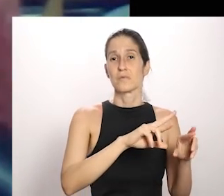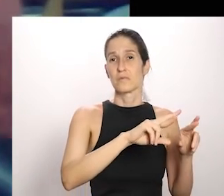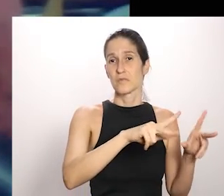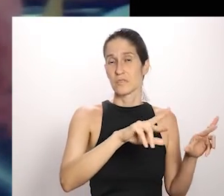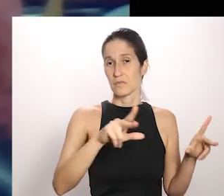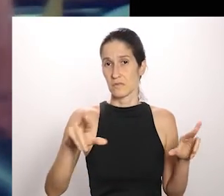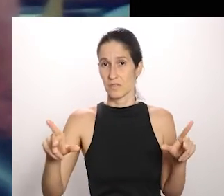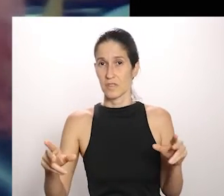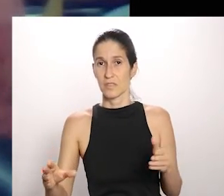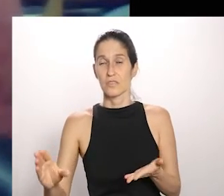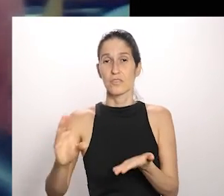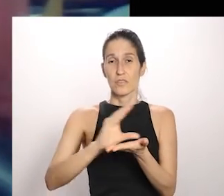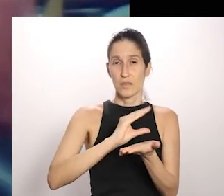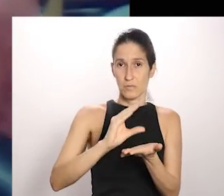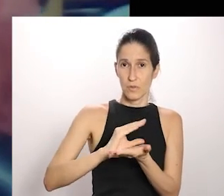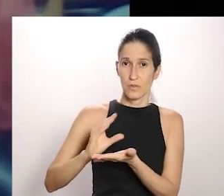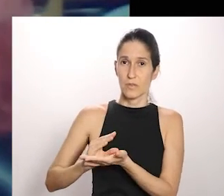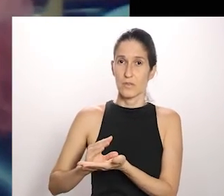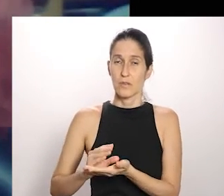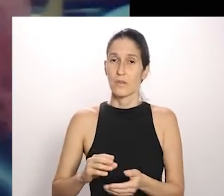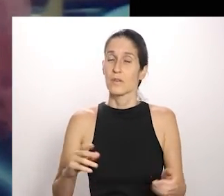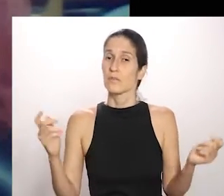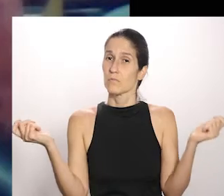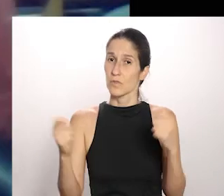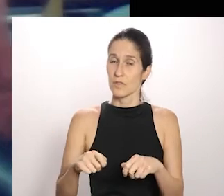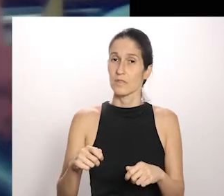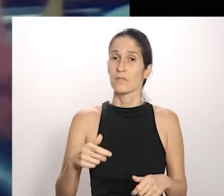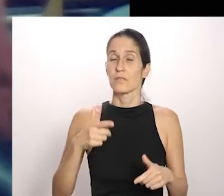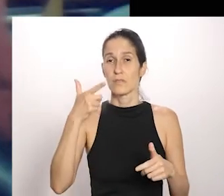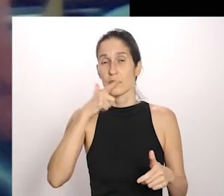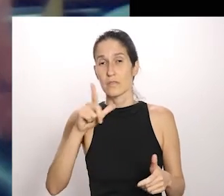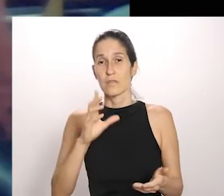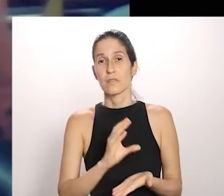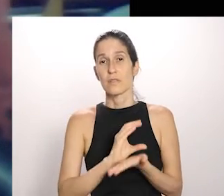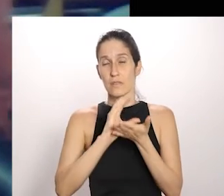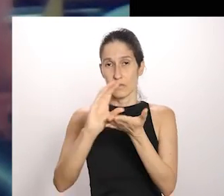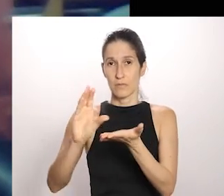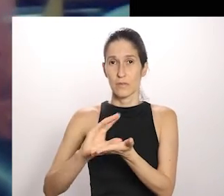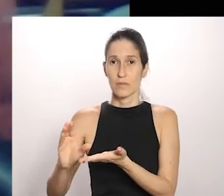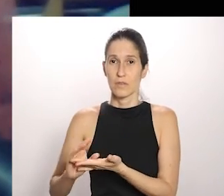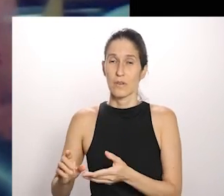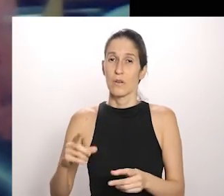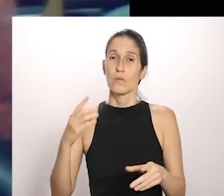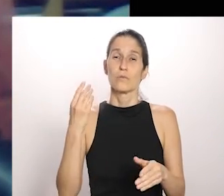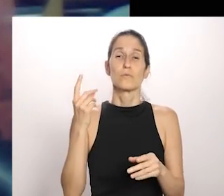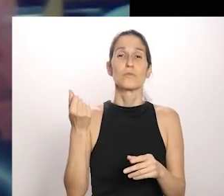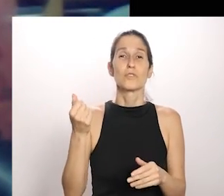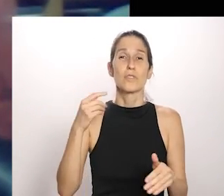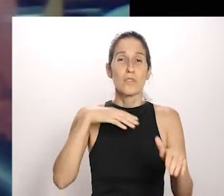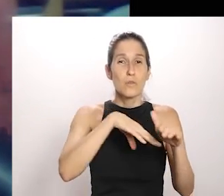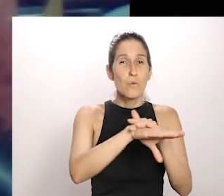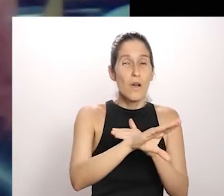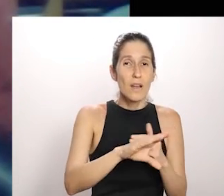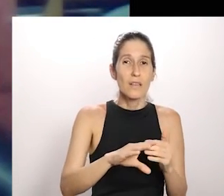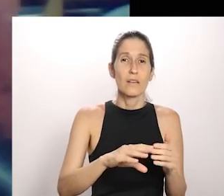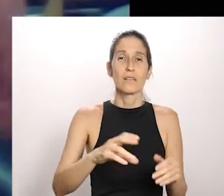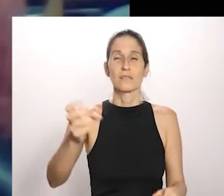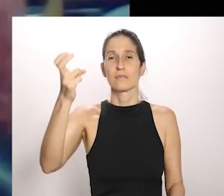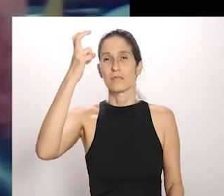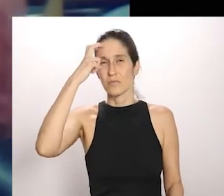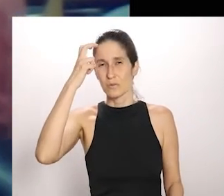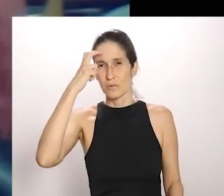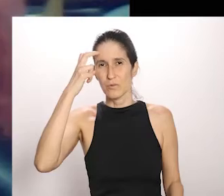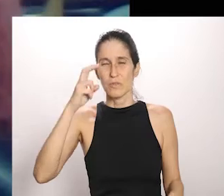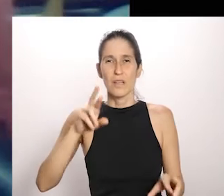não é um dinheiro que está sendo retirado de saúde, de nenhum outro lugar, é um dinheiro que era um Fundo Nacional de Cultura, que há não sei